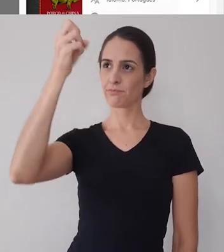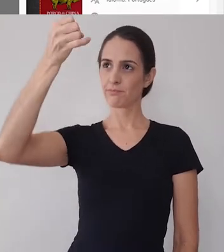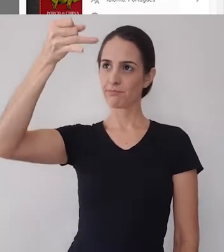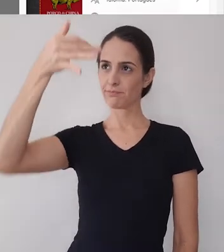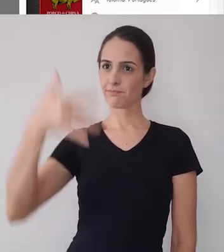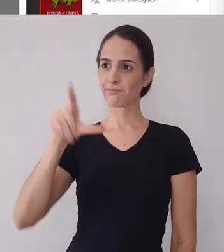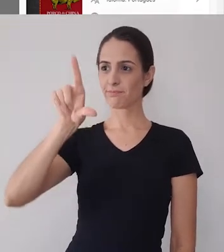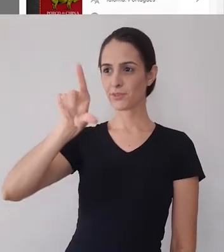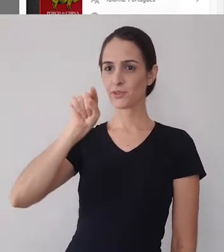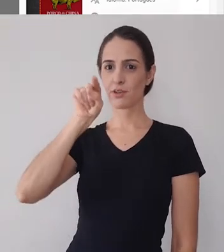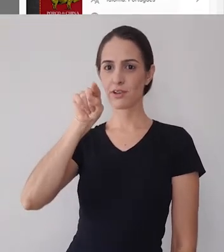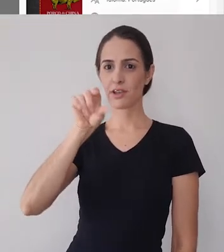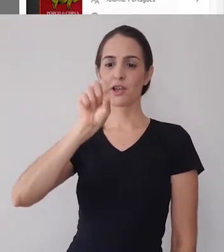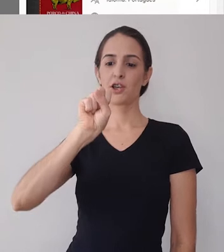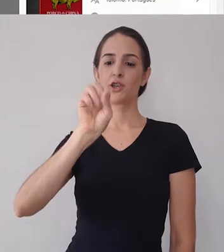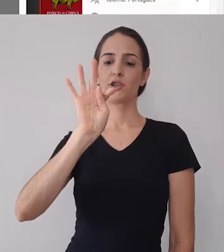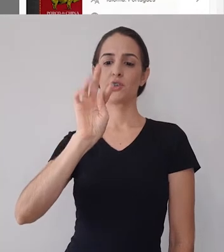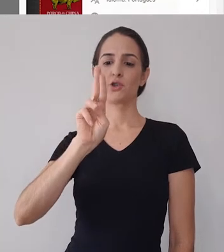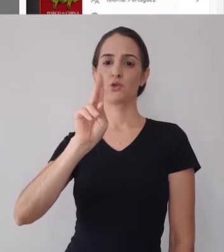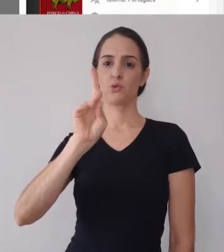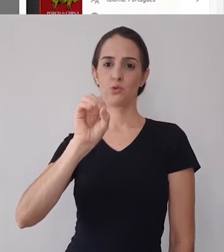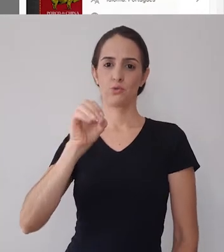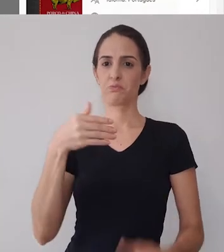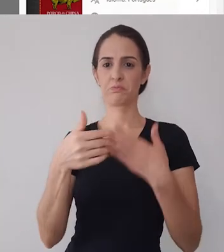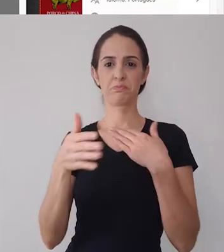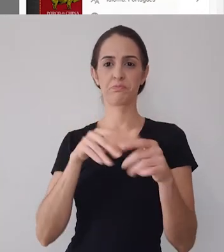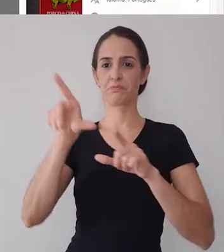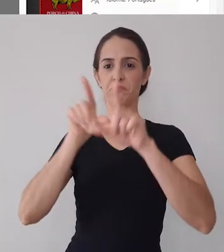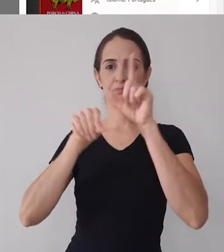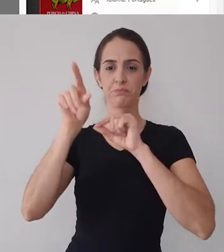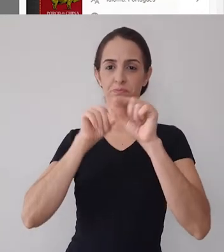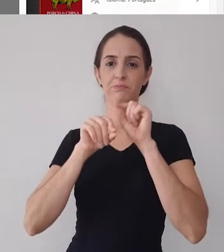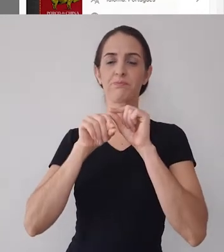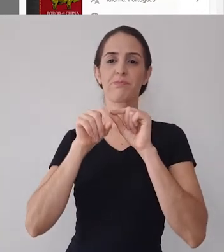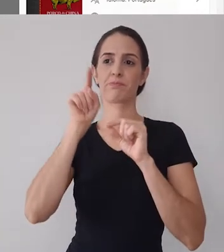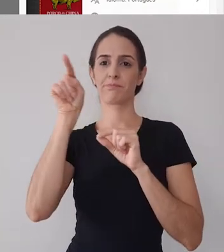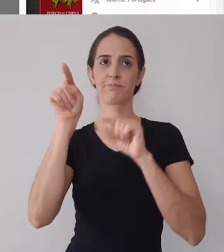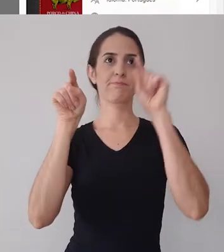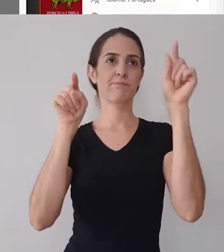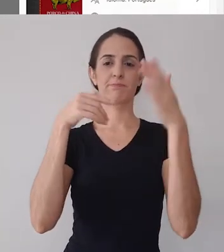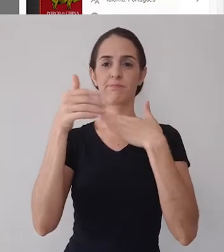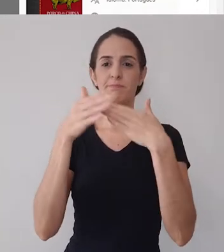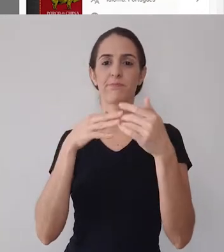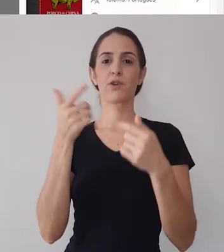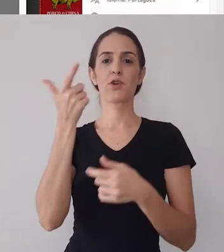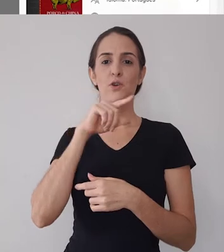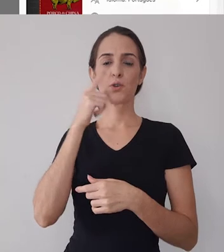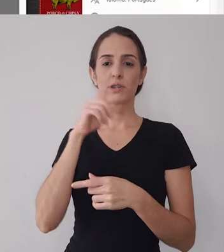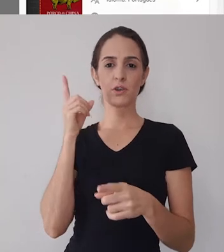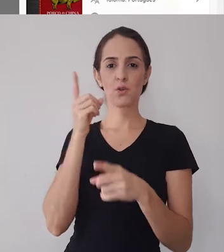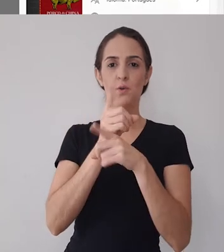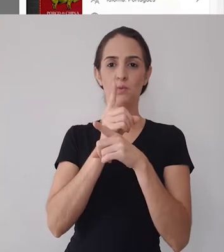aqui em seus vídeos no menu à esquerda não importa por onde você vai acessar tá certo você precisa